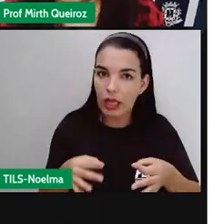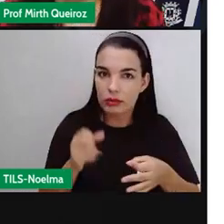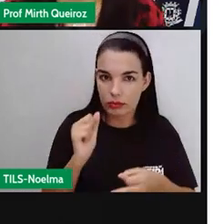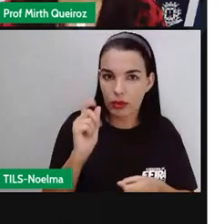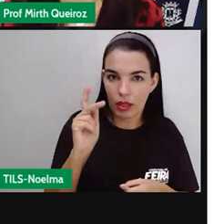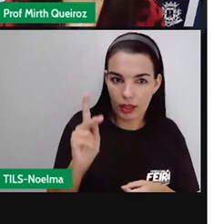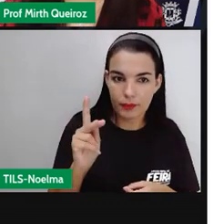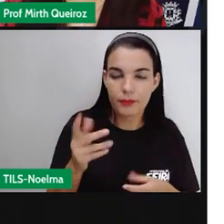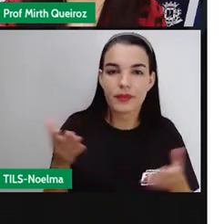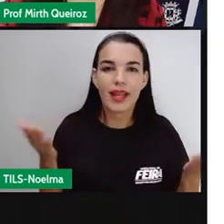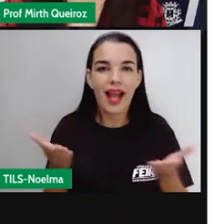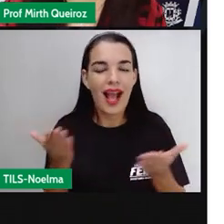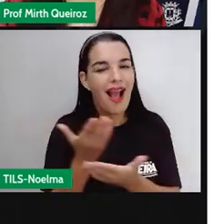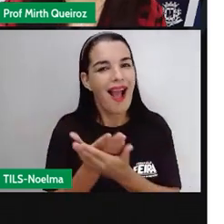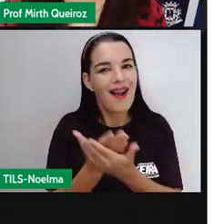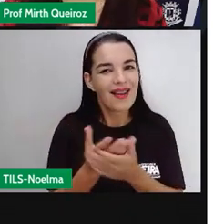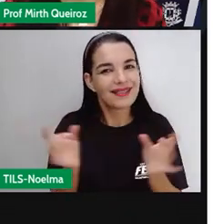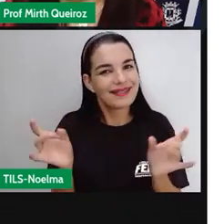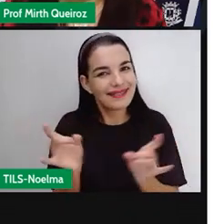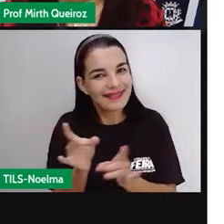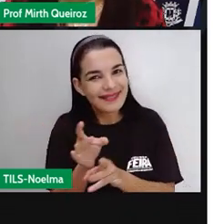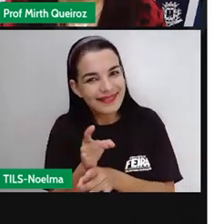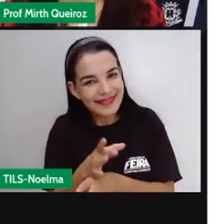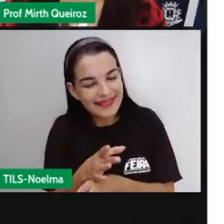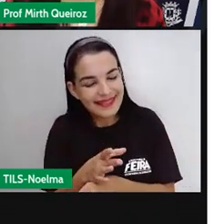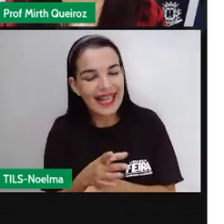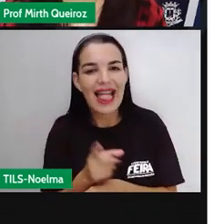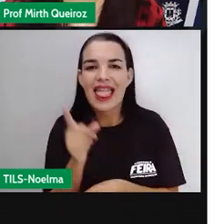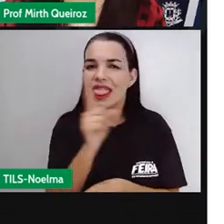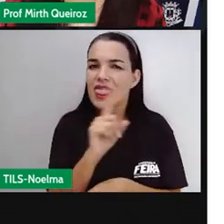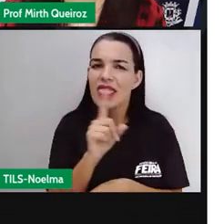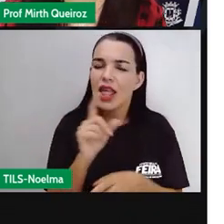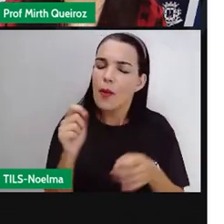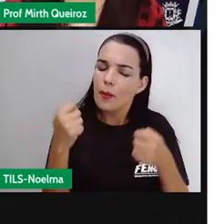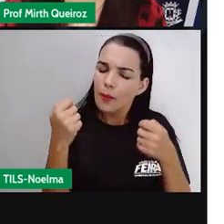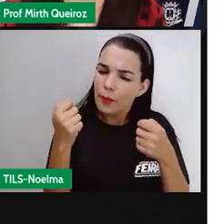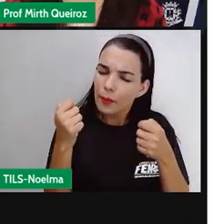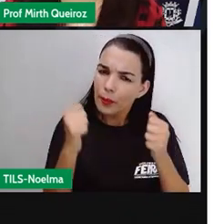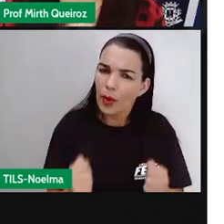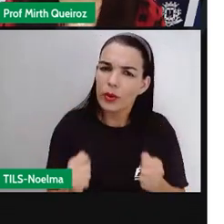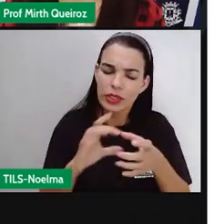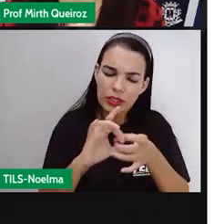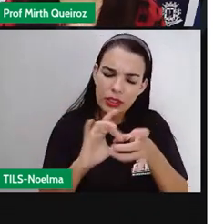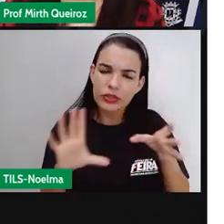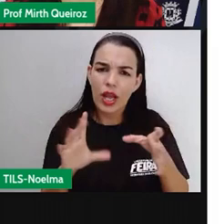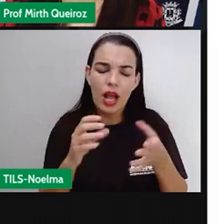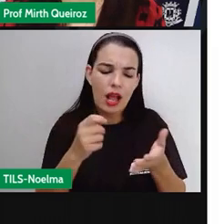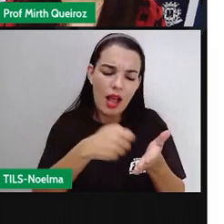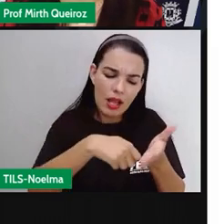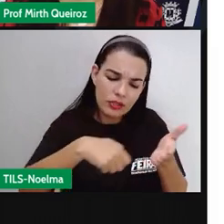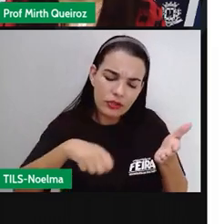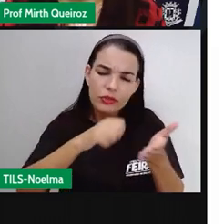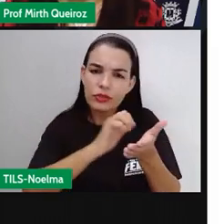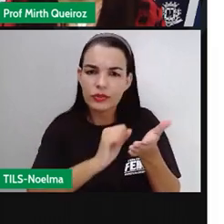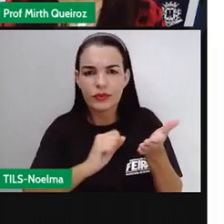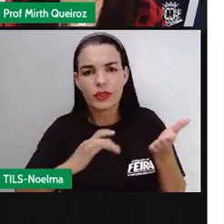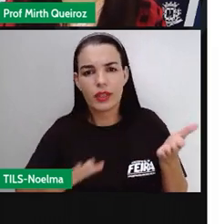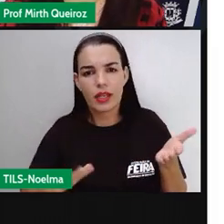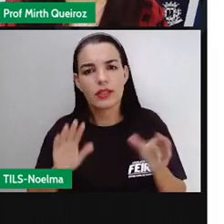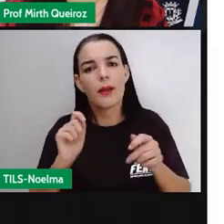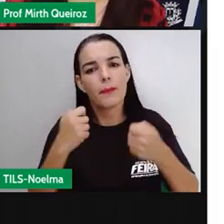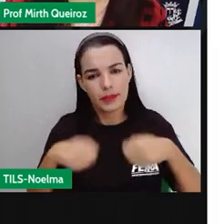A nossa aula, ela se encerra por aqui. Não deixem de fazer essas atividades, de cuidar desse material.